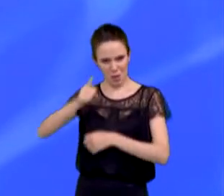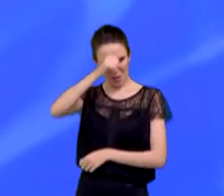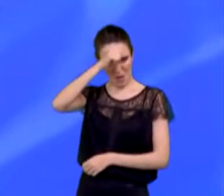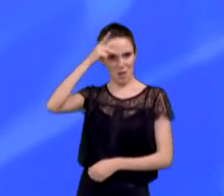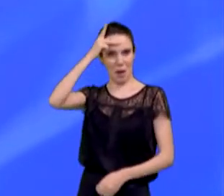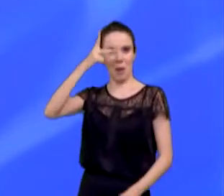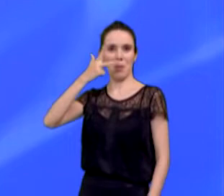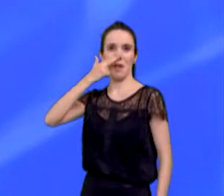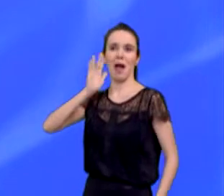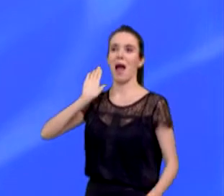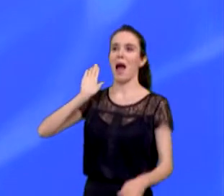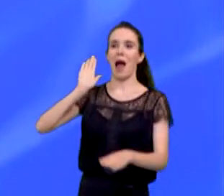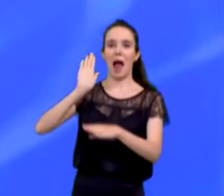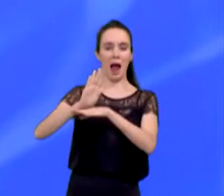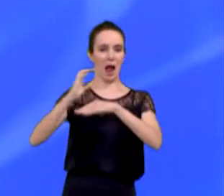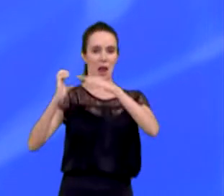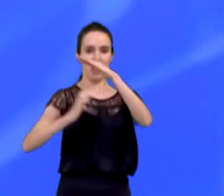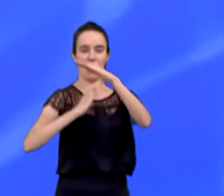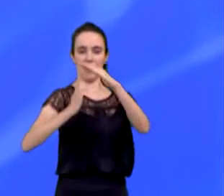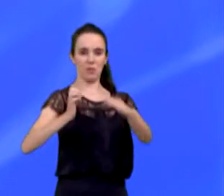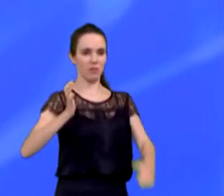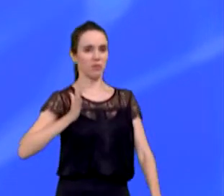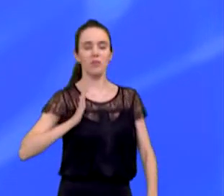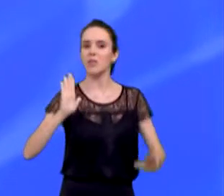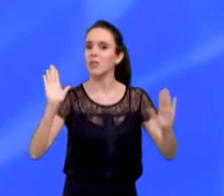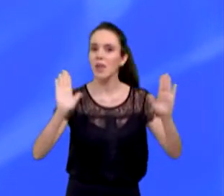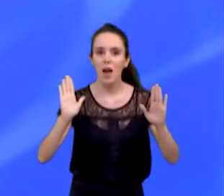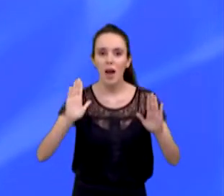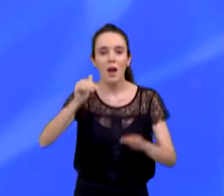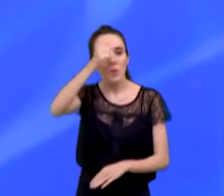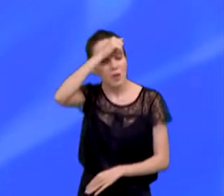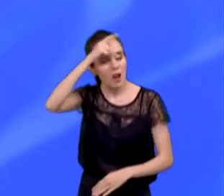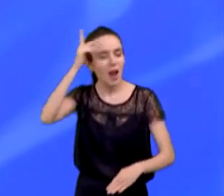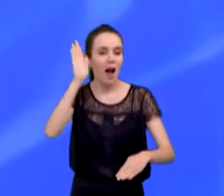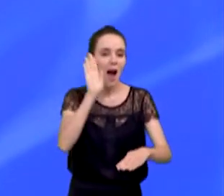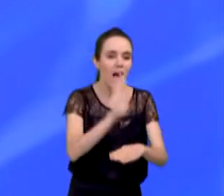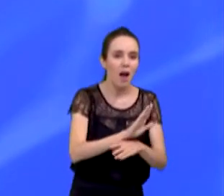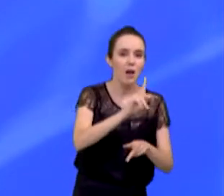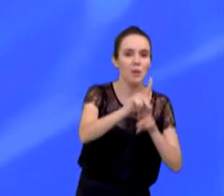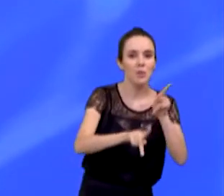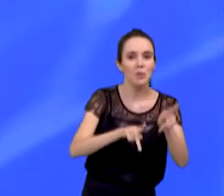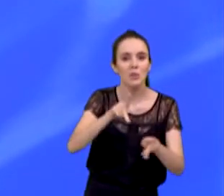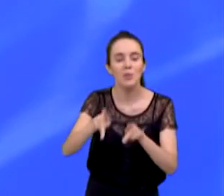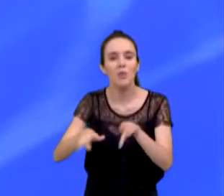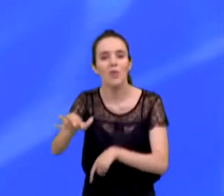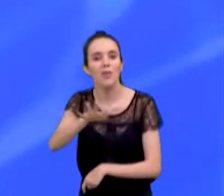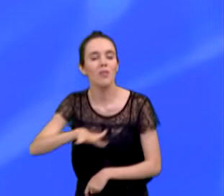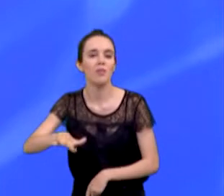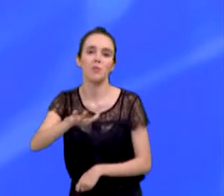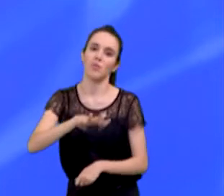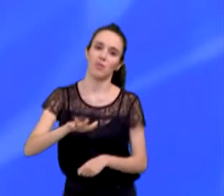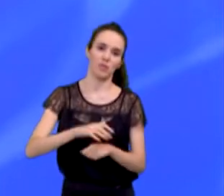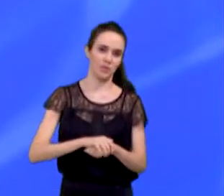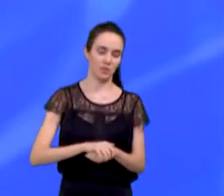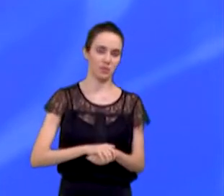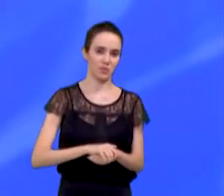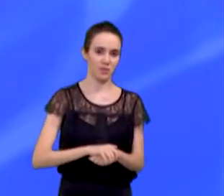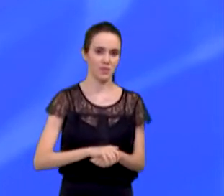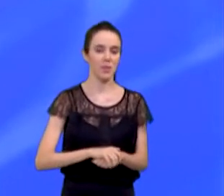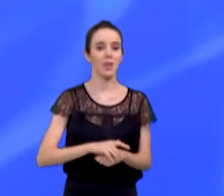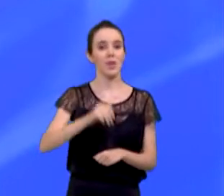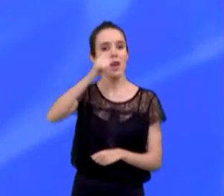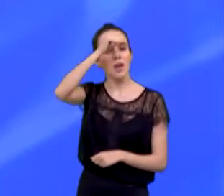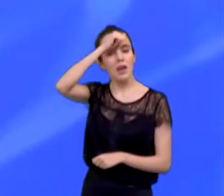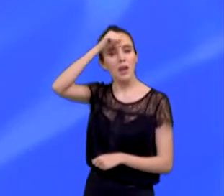Prefeitura serve para amparar aqueles que mais precisam e servir ao conjunto da população. O que a prefeitura precisa